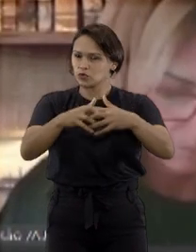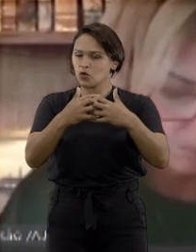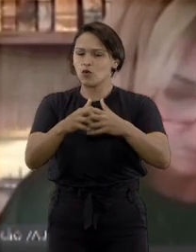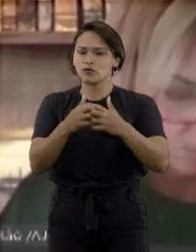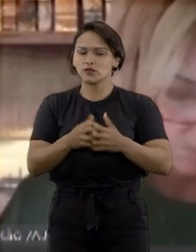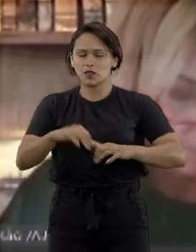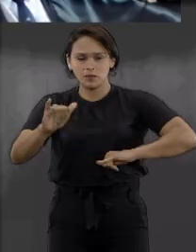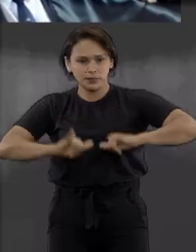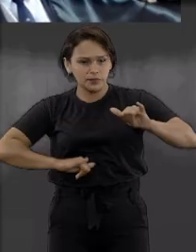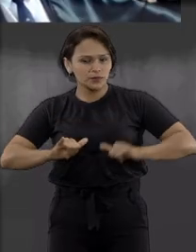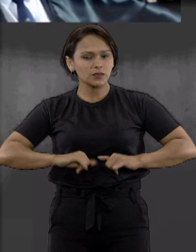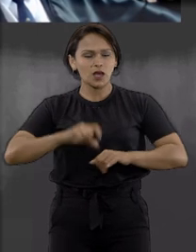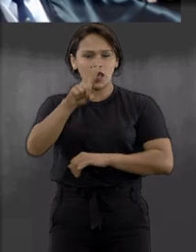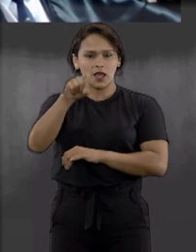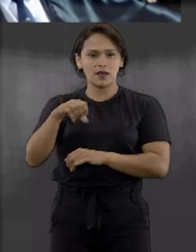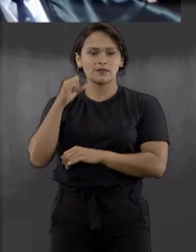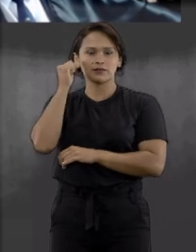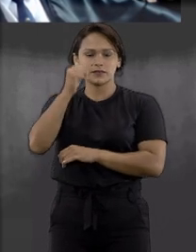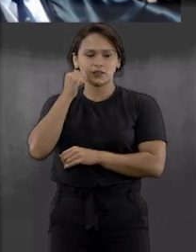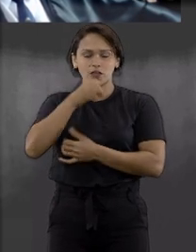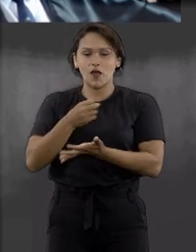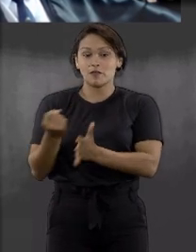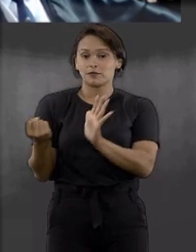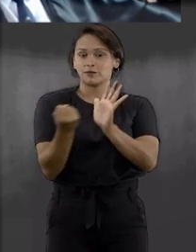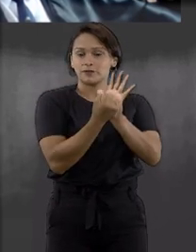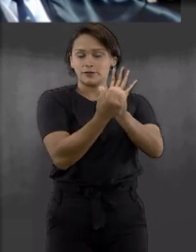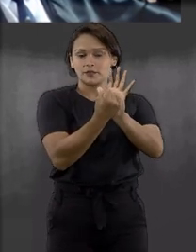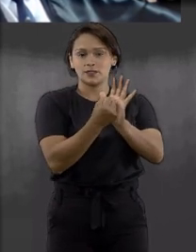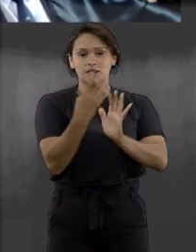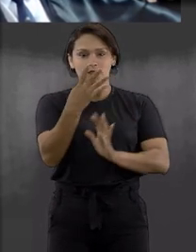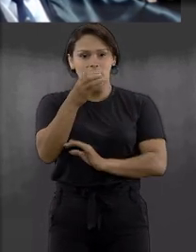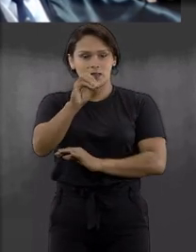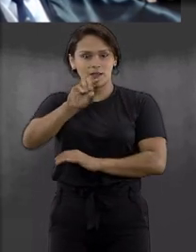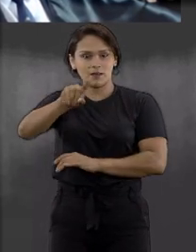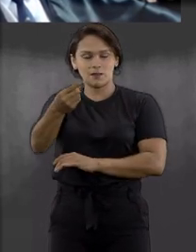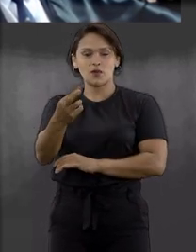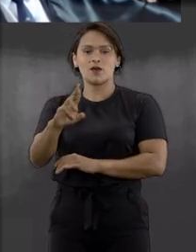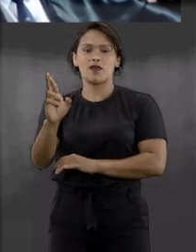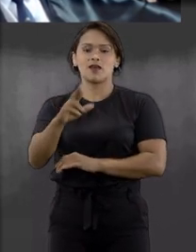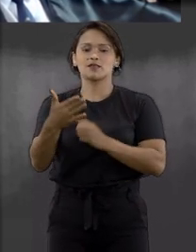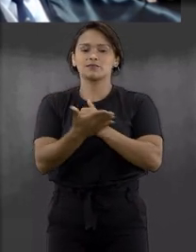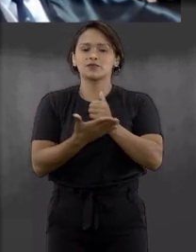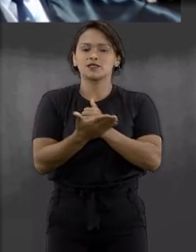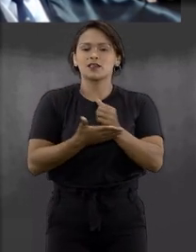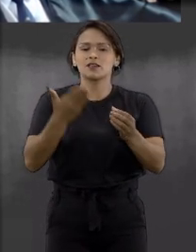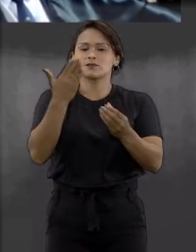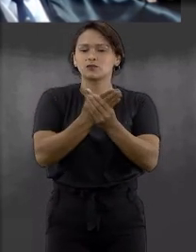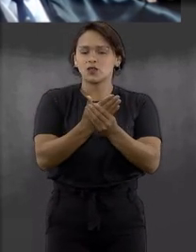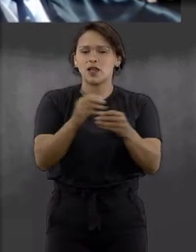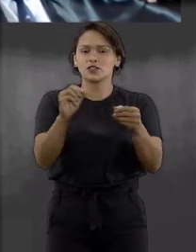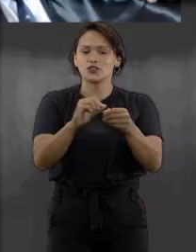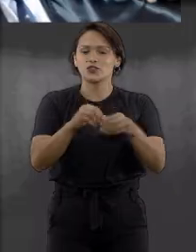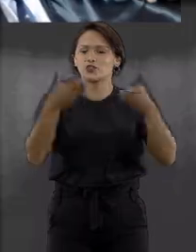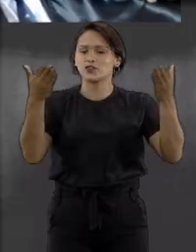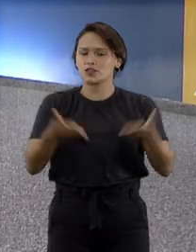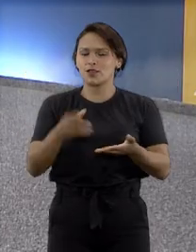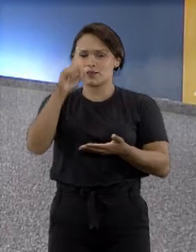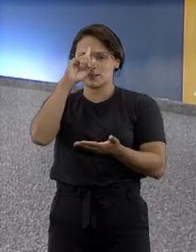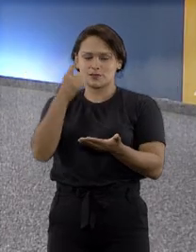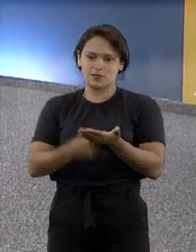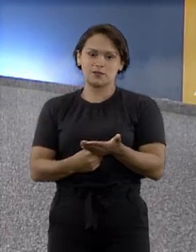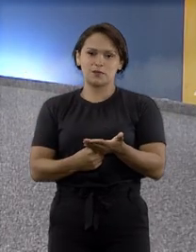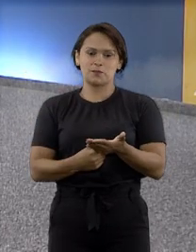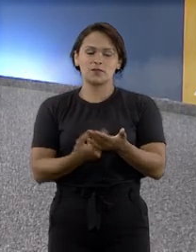contra a ex-senadora. A indenização foi fixada em R$ 40 mil, com base em processos semelhantes e na gravidade das ofensas.